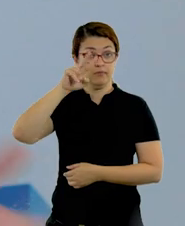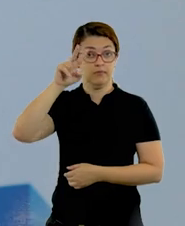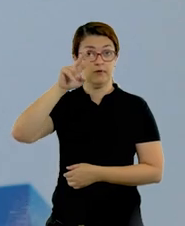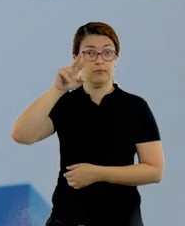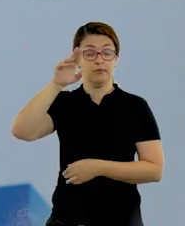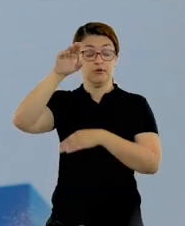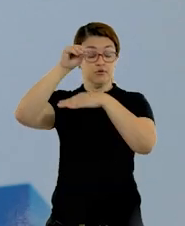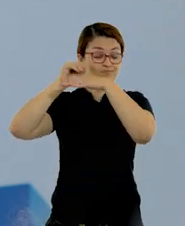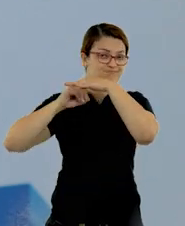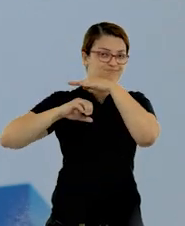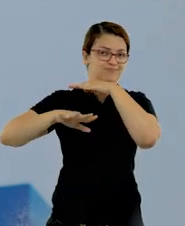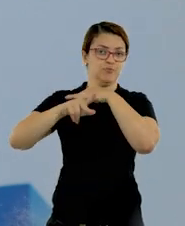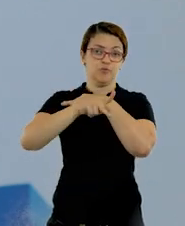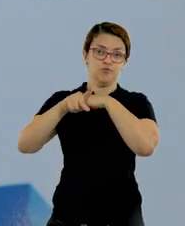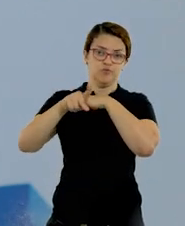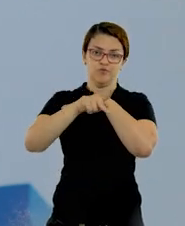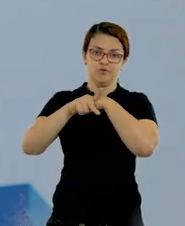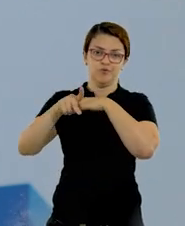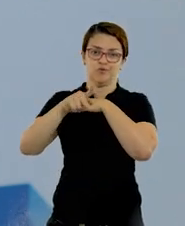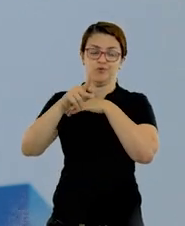e enviar para o professor de arte.